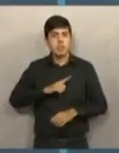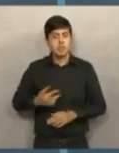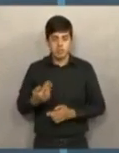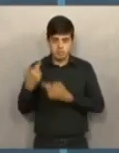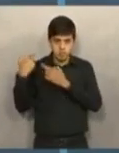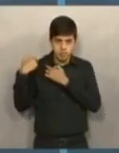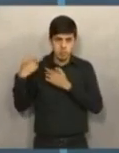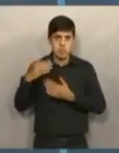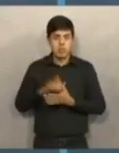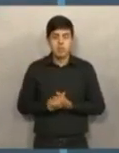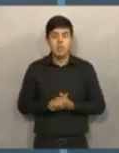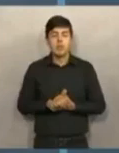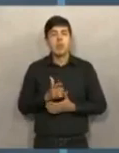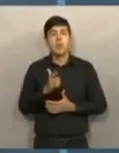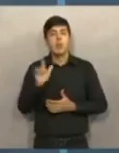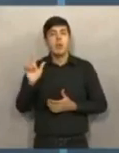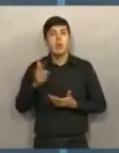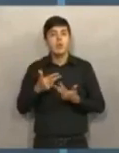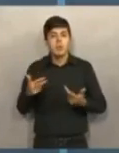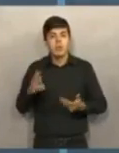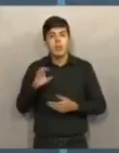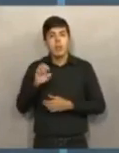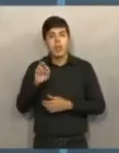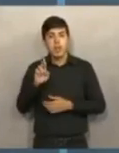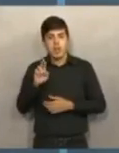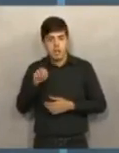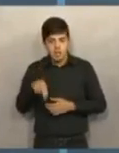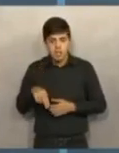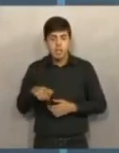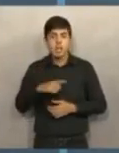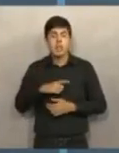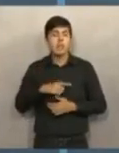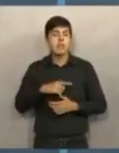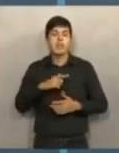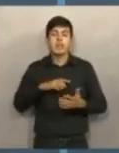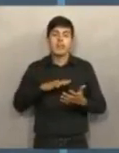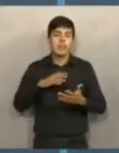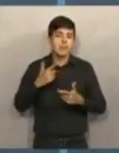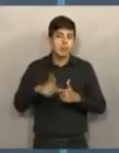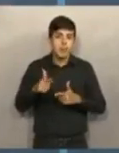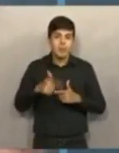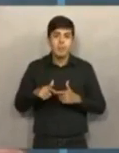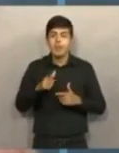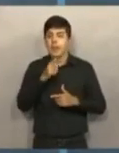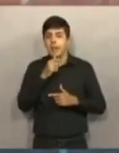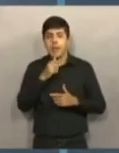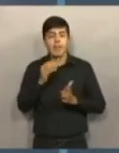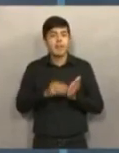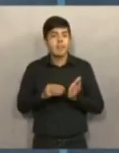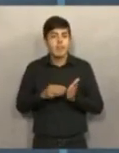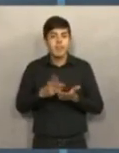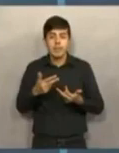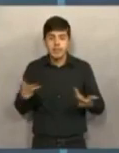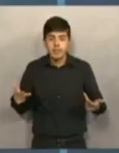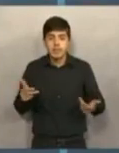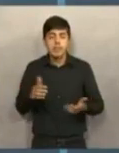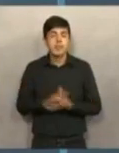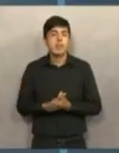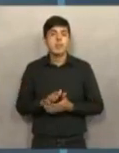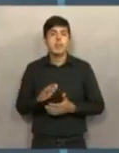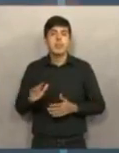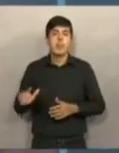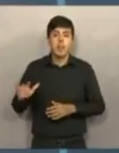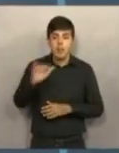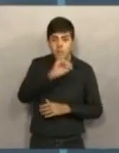responsabilidade. Outra coisa, deputado, a Caerne aqui está um caos. Faltando água na cidade. Vá ali no